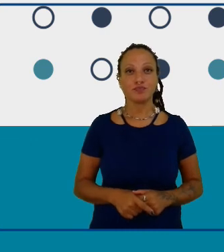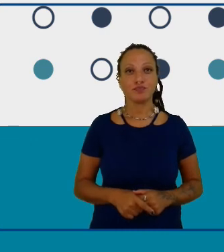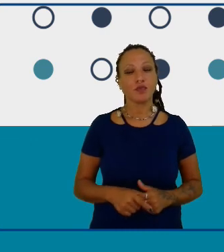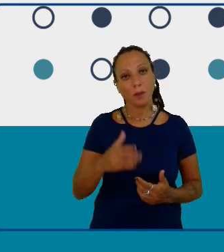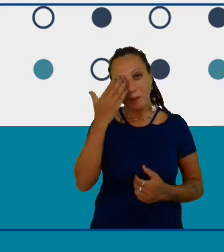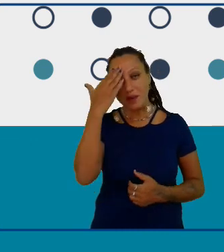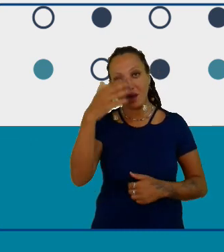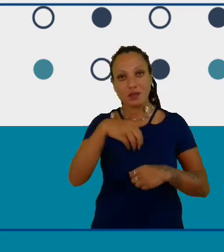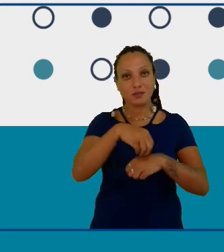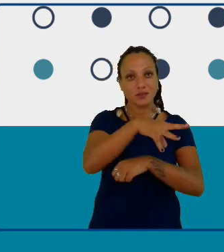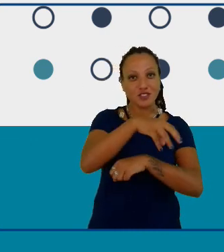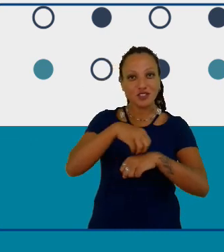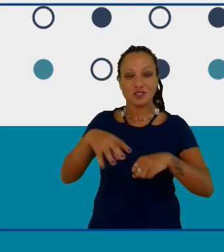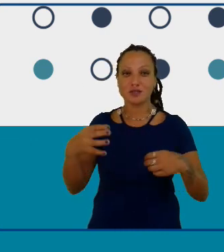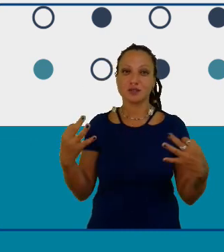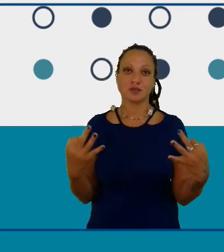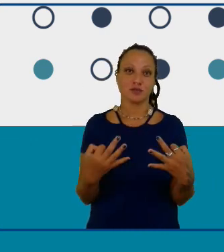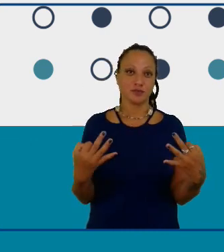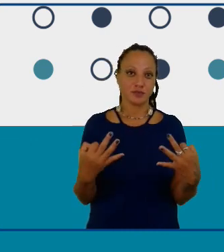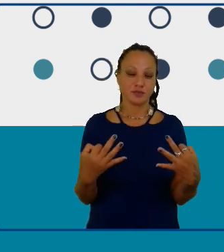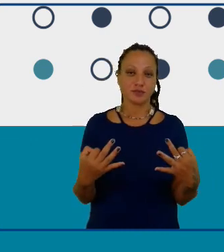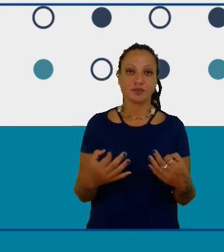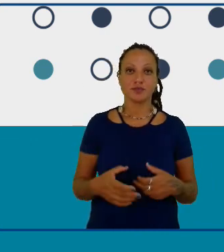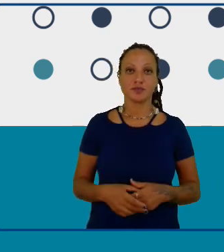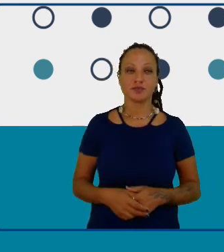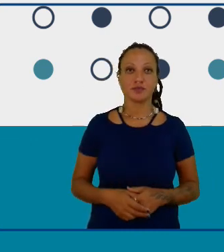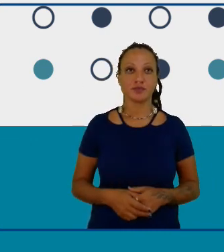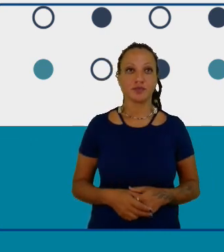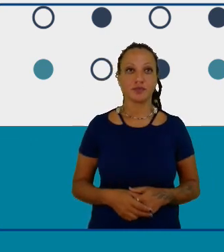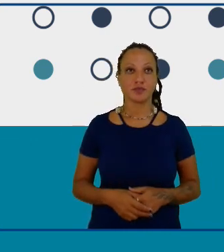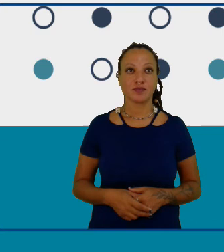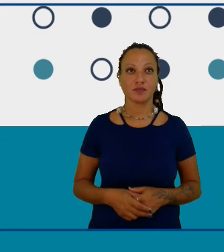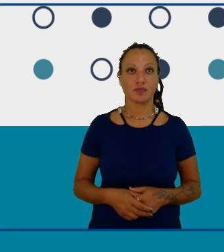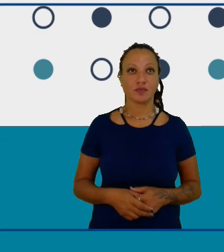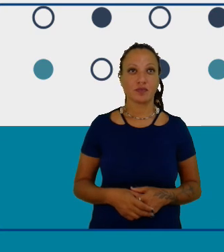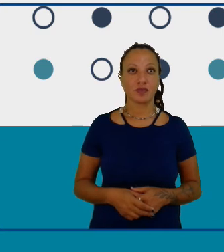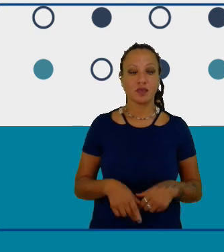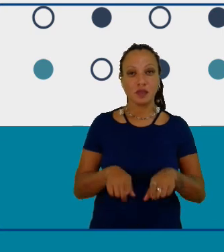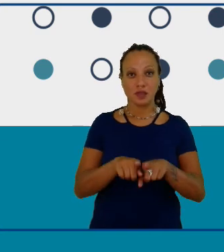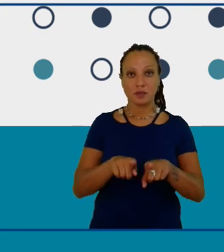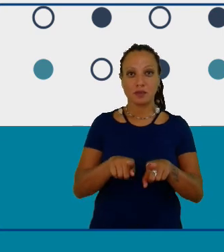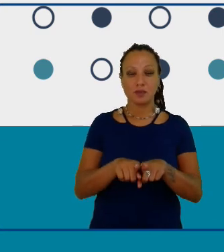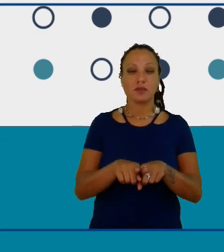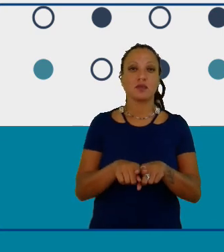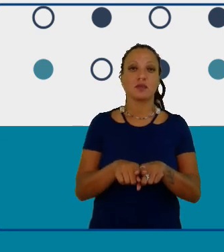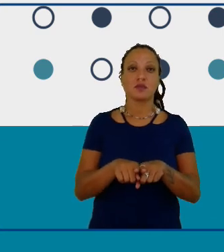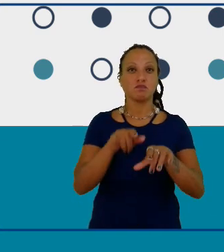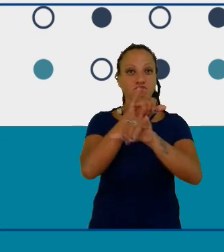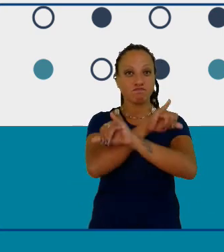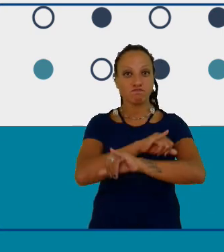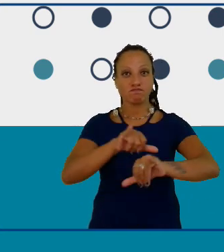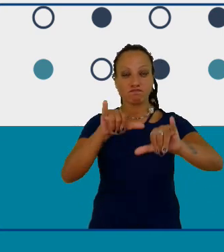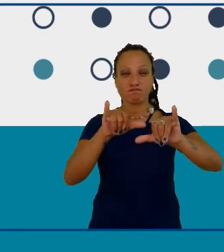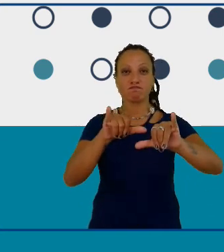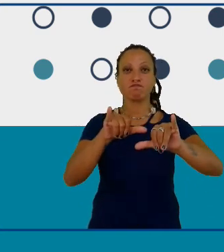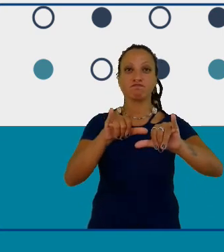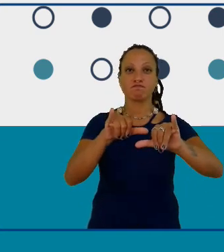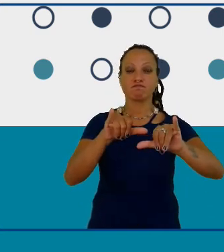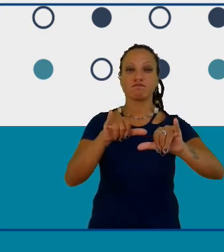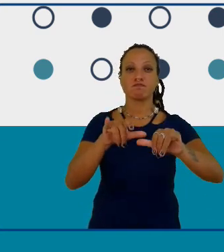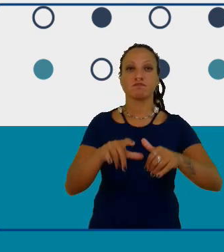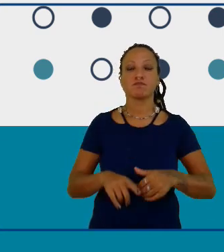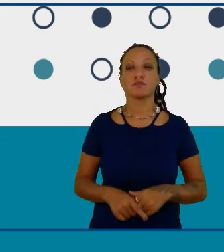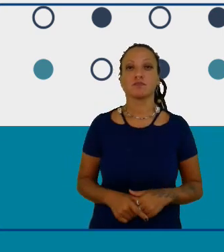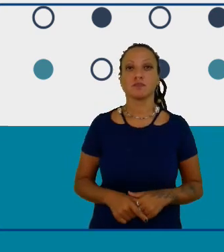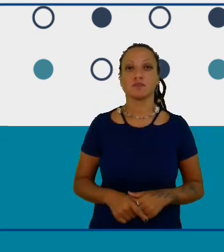impecável e contar acho que para o nosso público que contribuiu tanto com